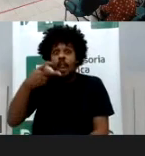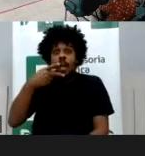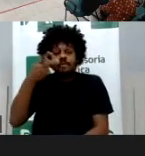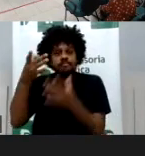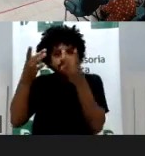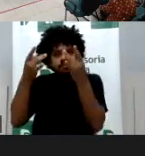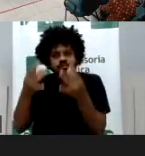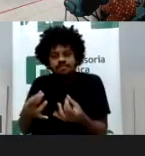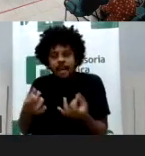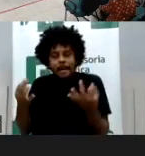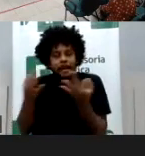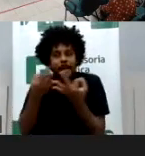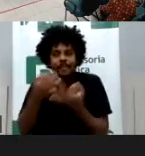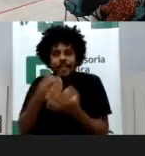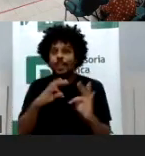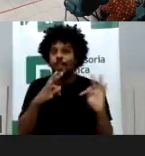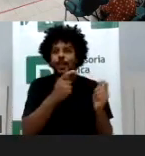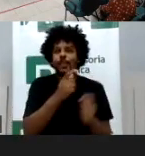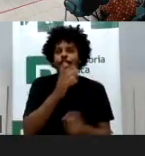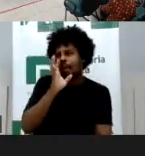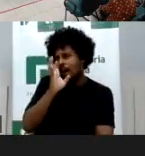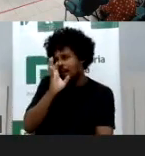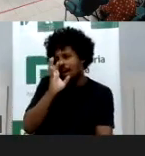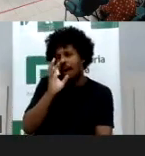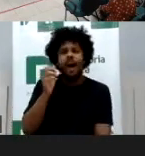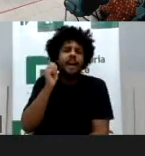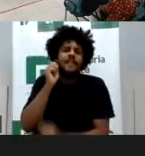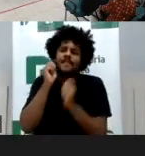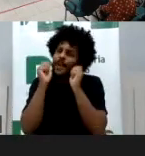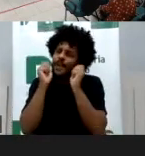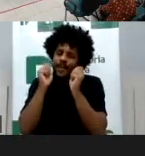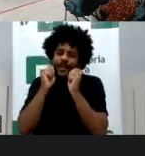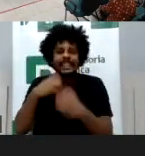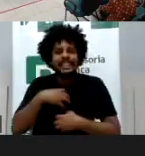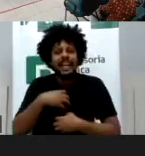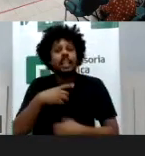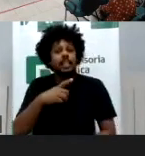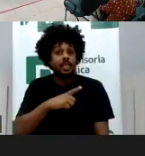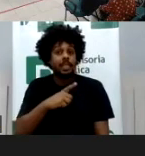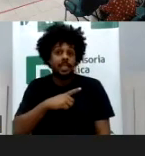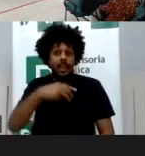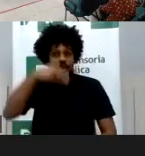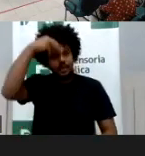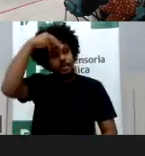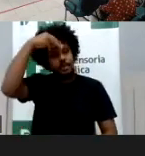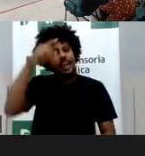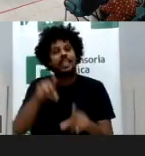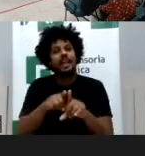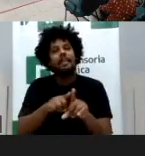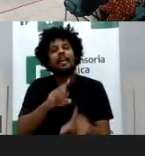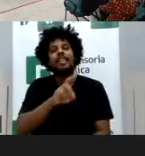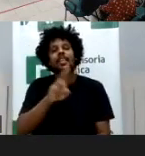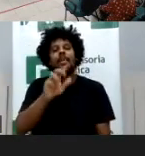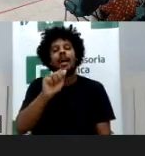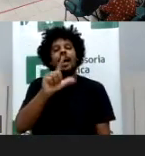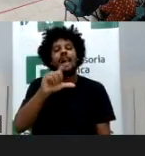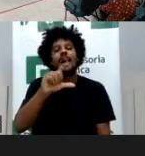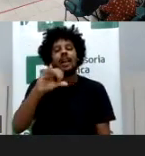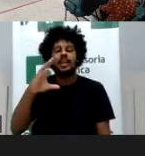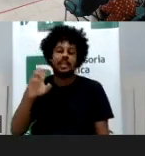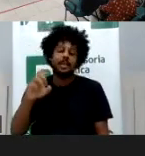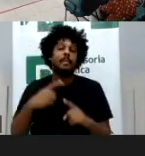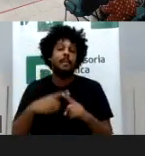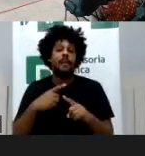é que não acha aquilo uma fofura, né, eu tenho uma Alice, sobrinha de quatro anos, chama Alice Nila, porque meu pai, meu avô, meu irmão, chamam Nilo